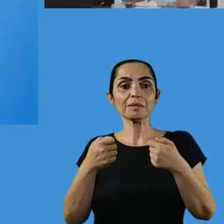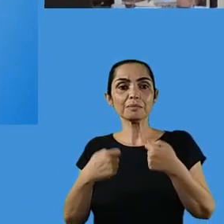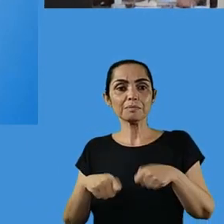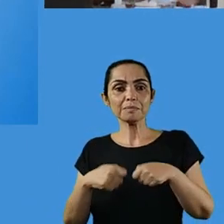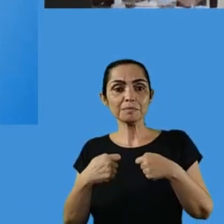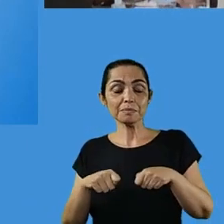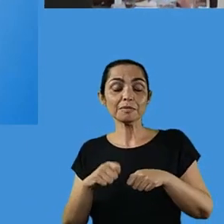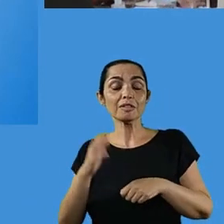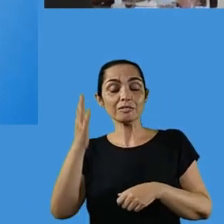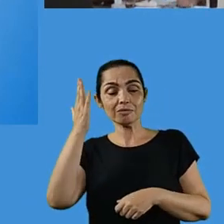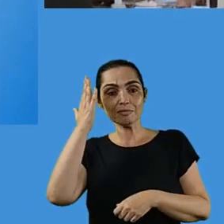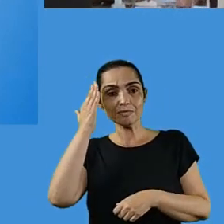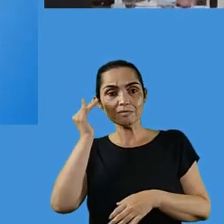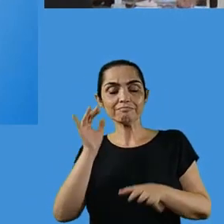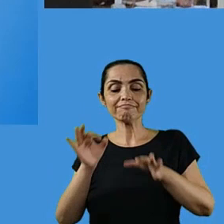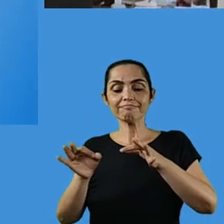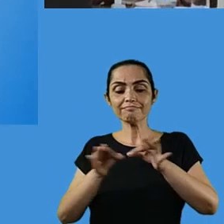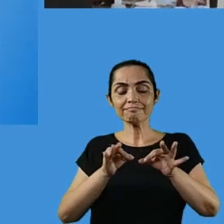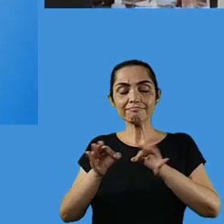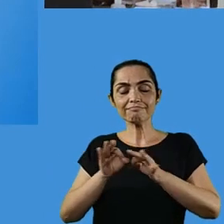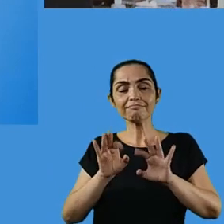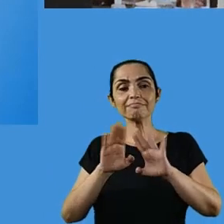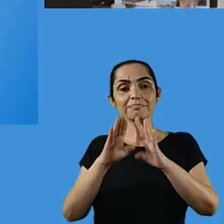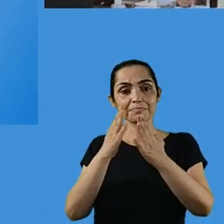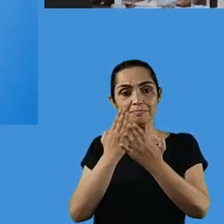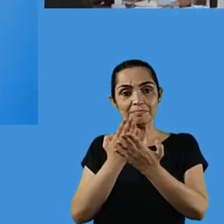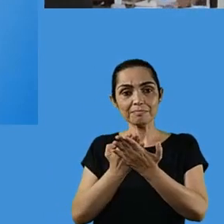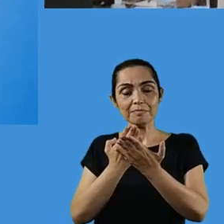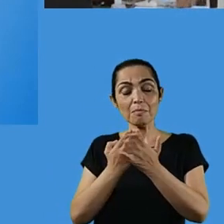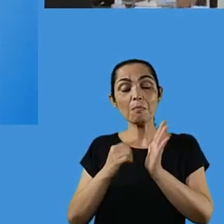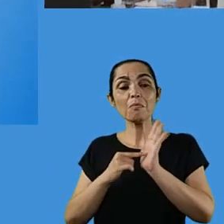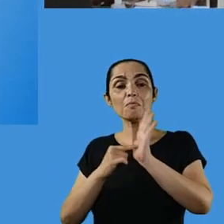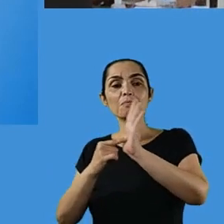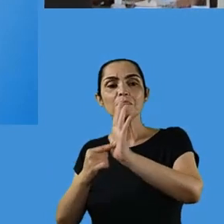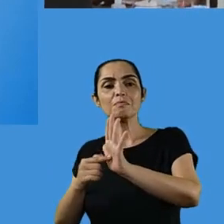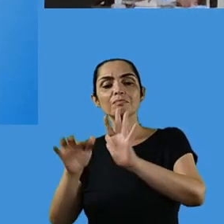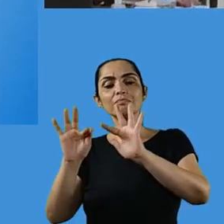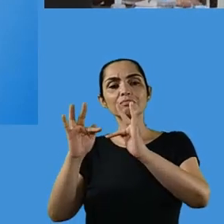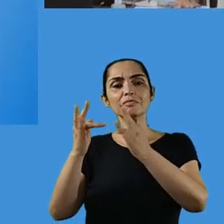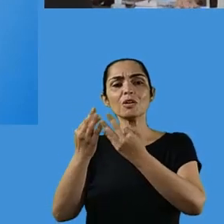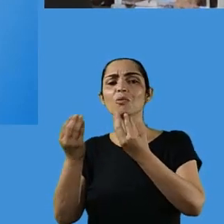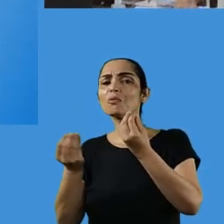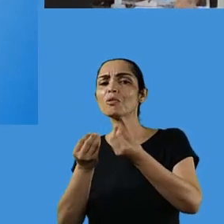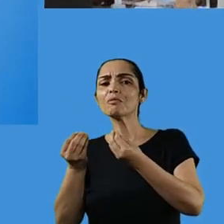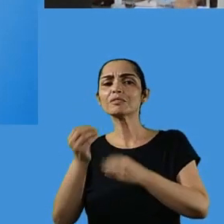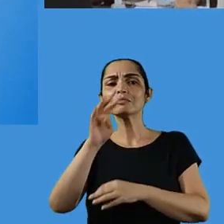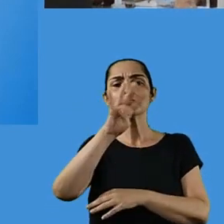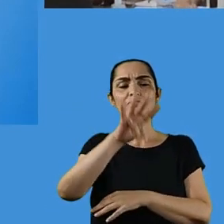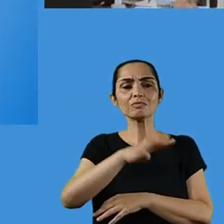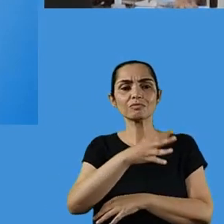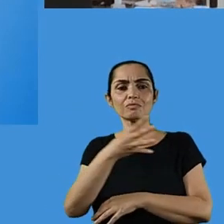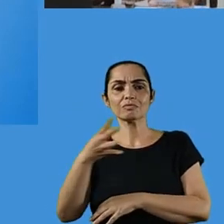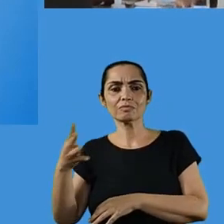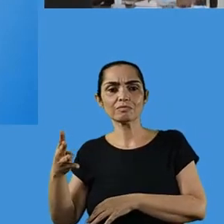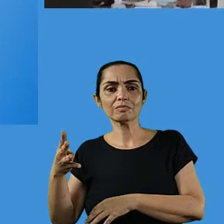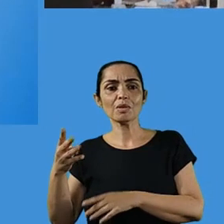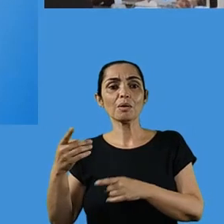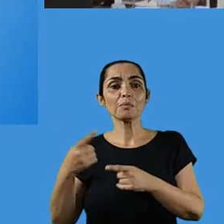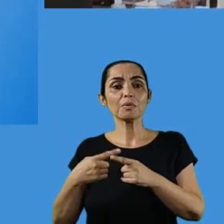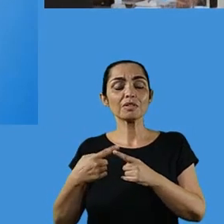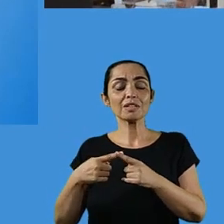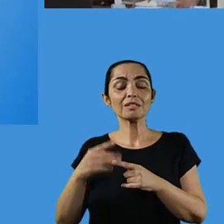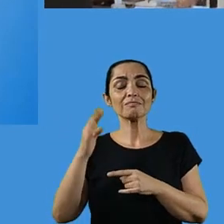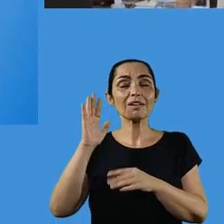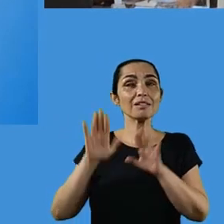preparados para isso, mostrar para eles como que vai ser esse cronograma. Porque vai dar um trabalho eles entenderem esse